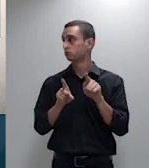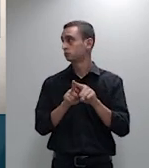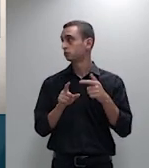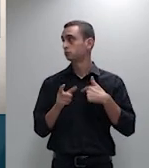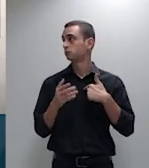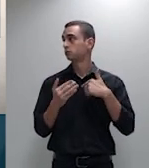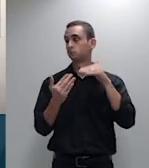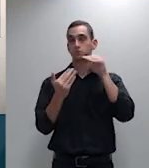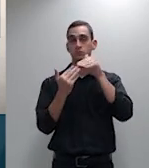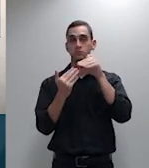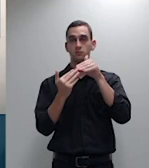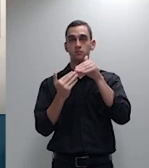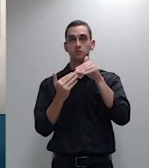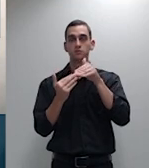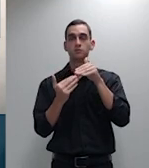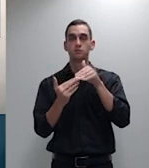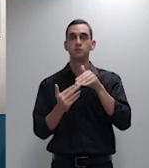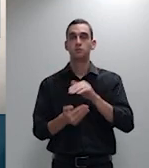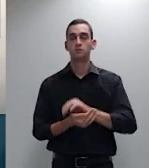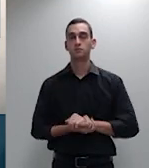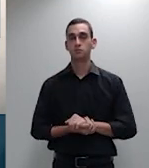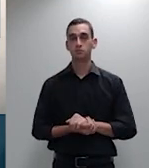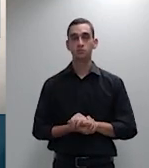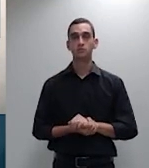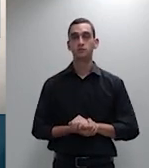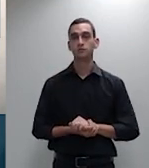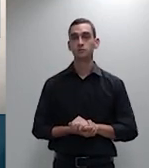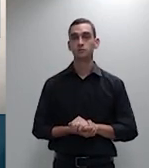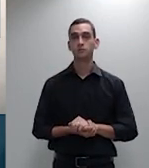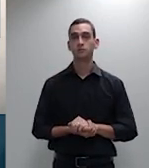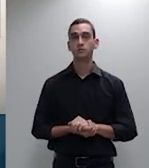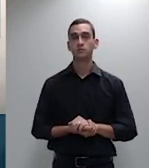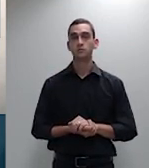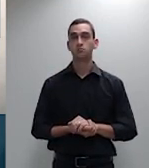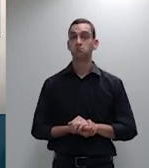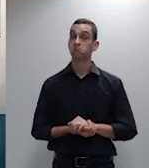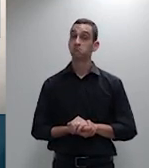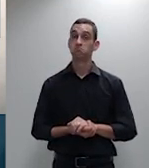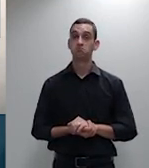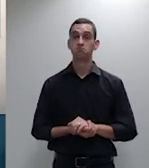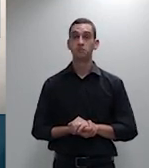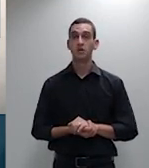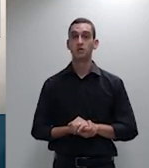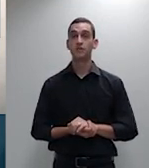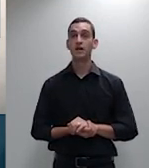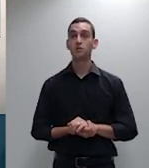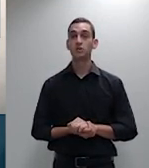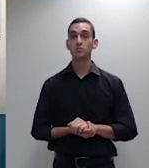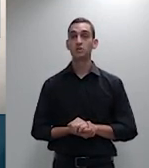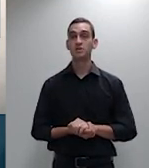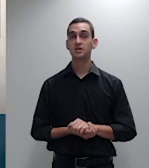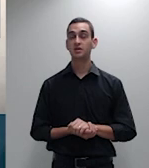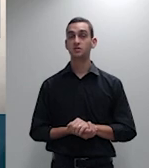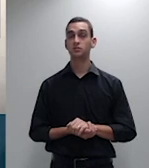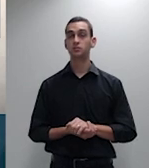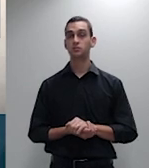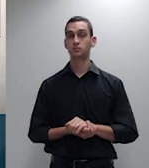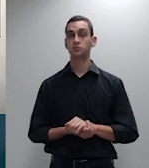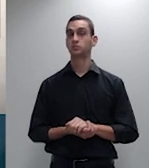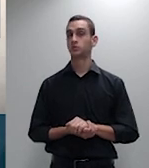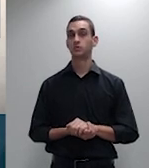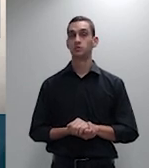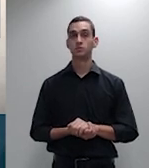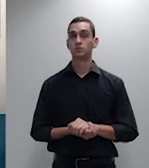lista e proclamo o resultado desse único voto em lista, que foi julgado na forma do voto da relatura, com decisão